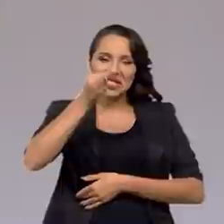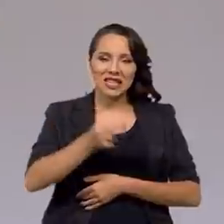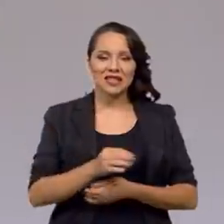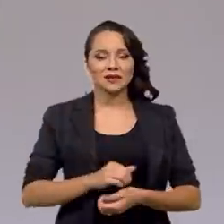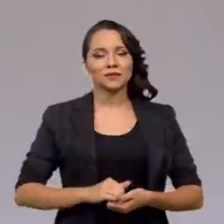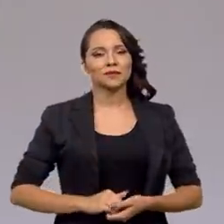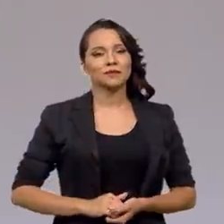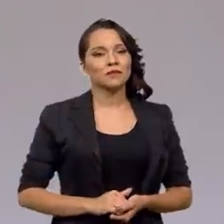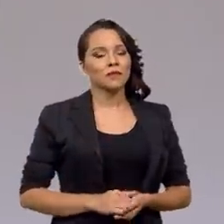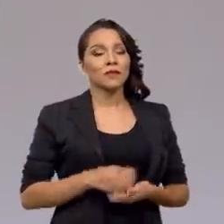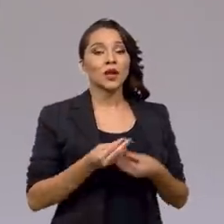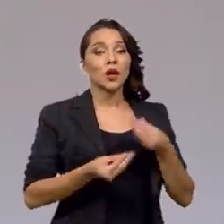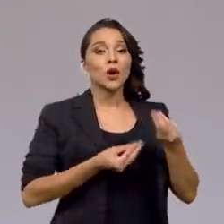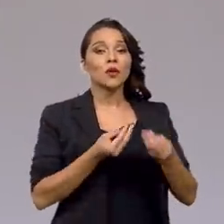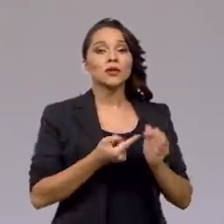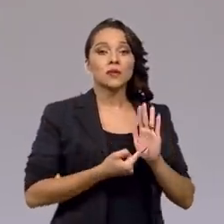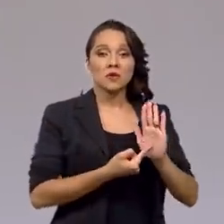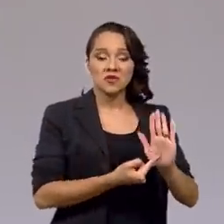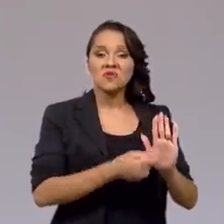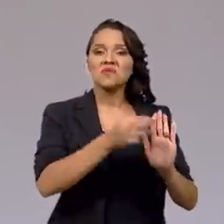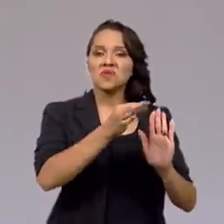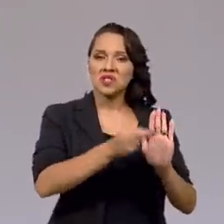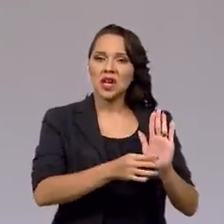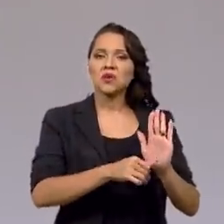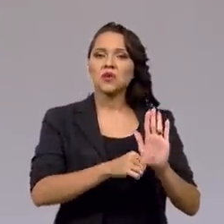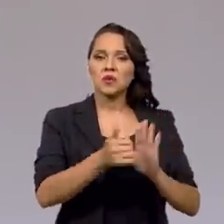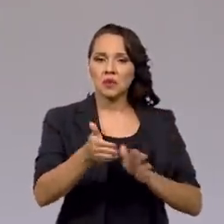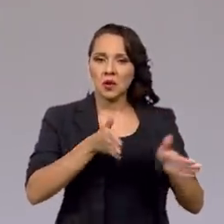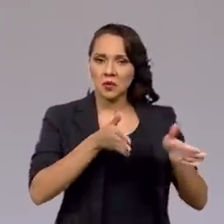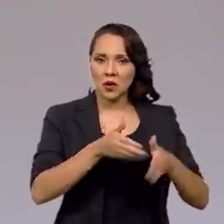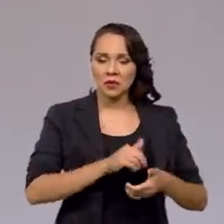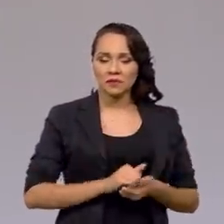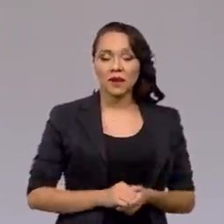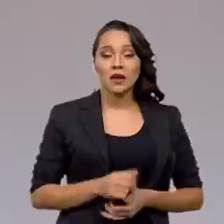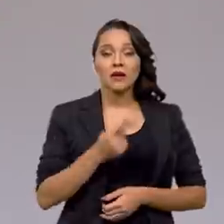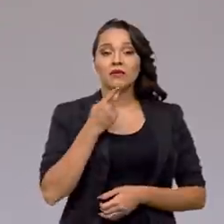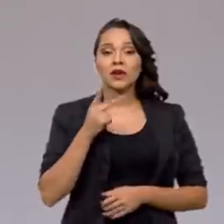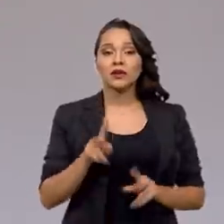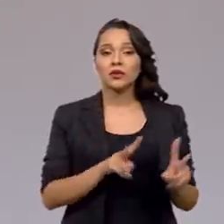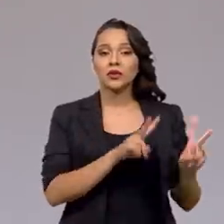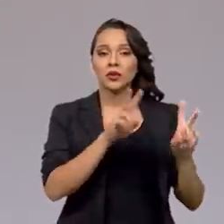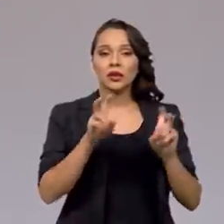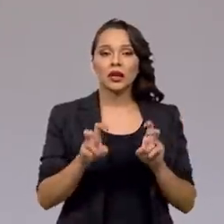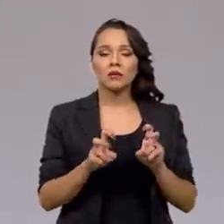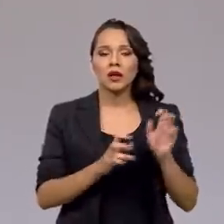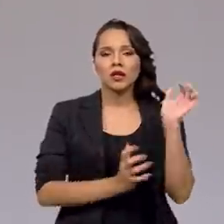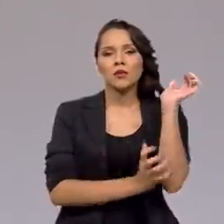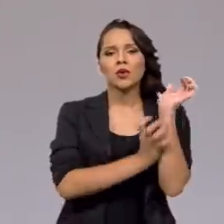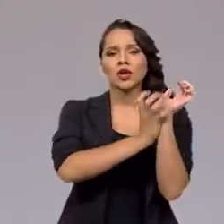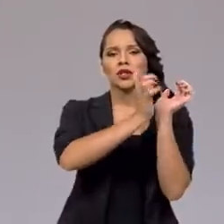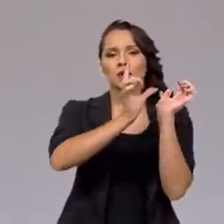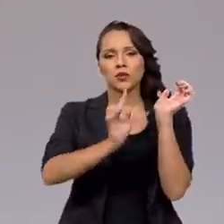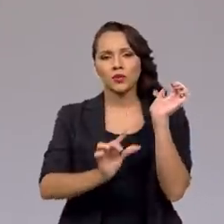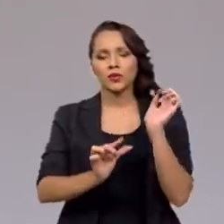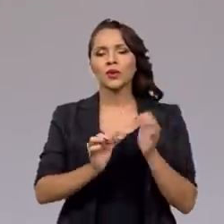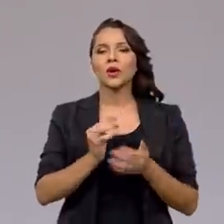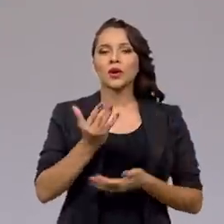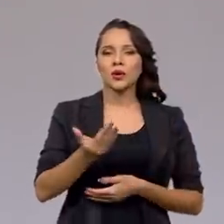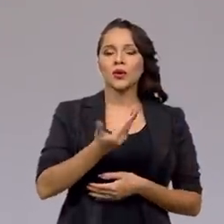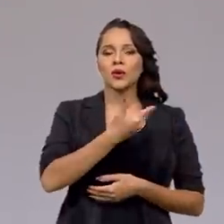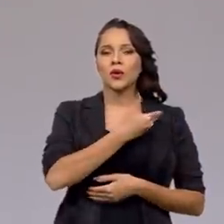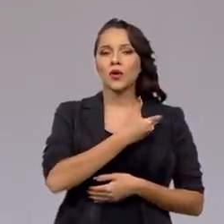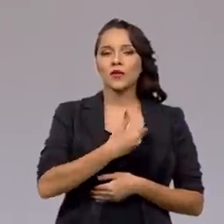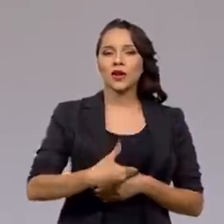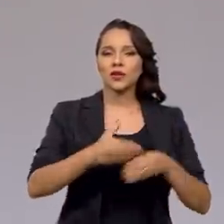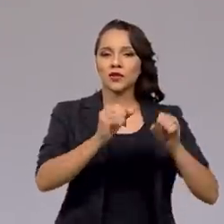Agora, como você apontou muito bem no primeiro bloco, falando da questão da desburocratização com o governo